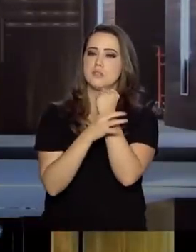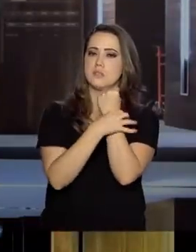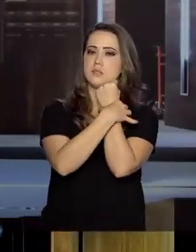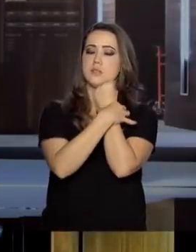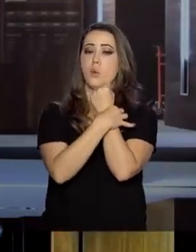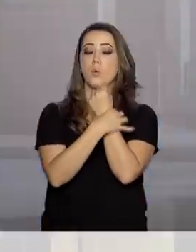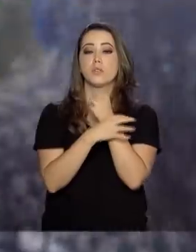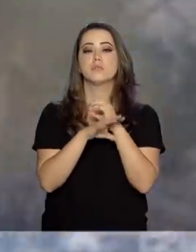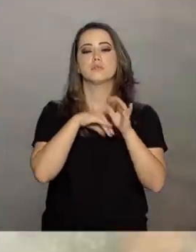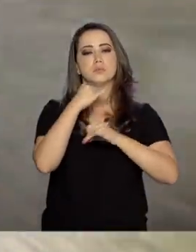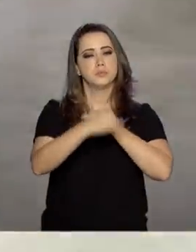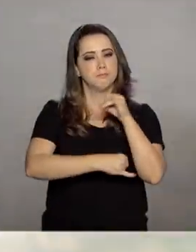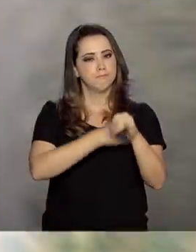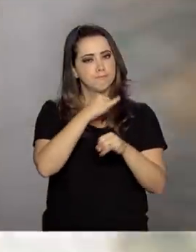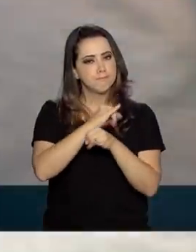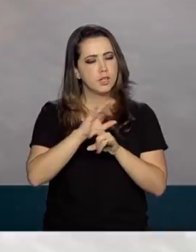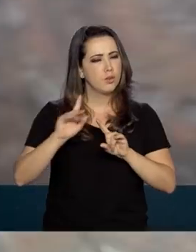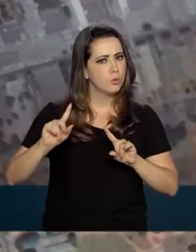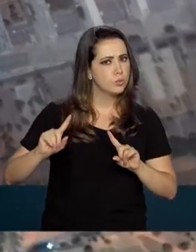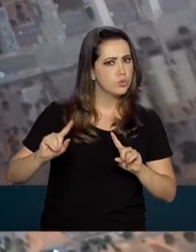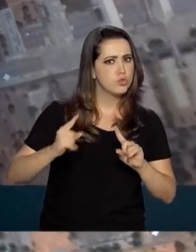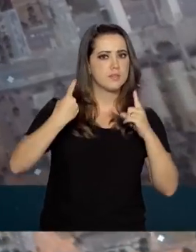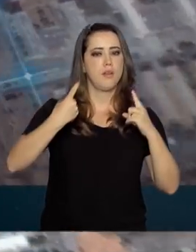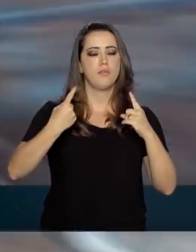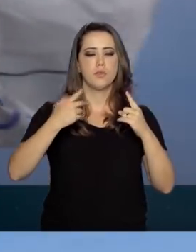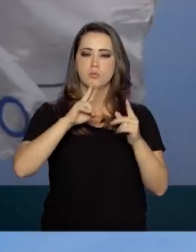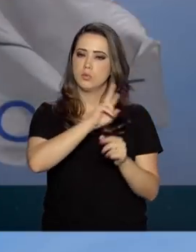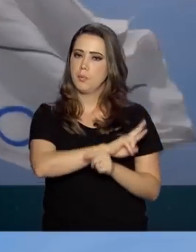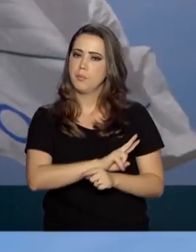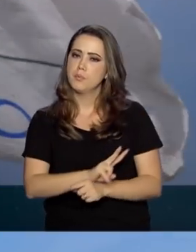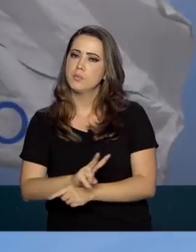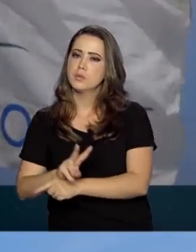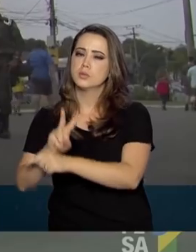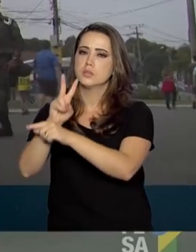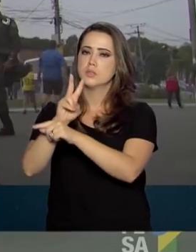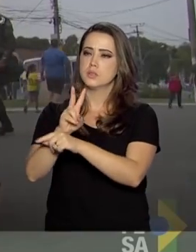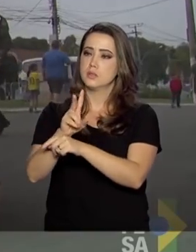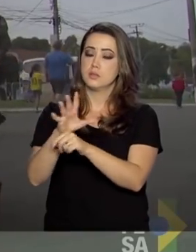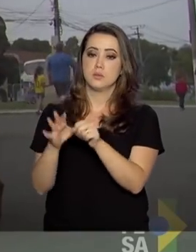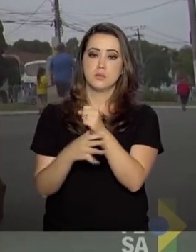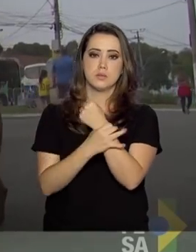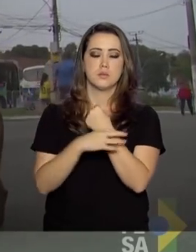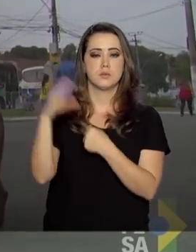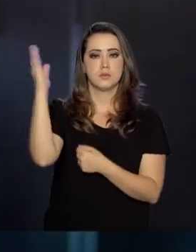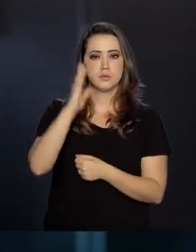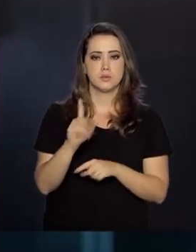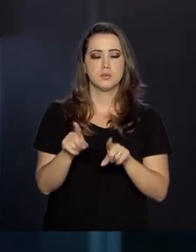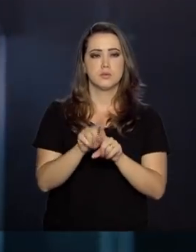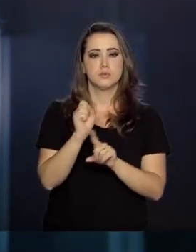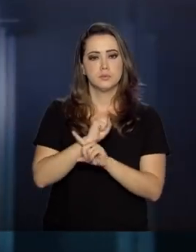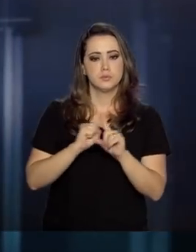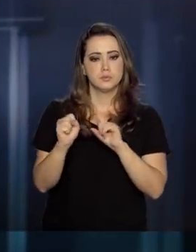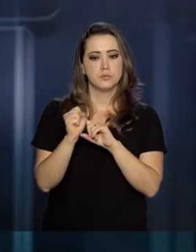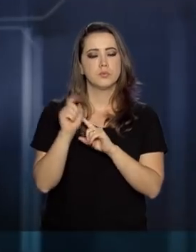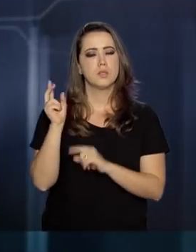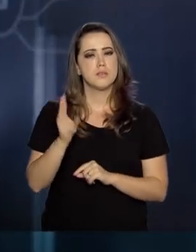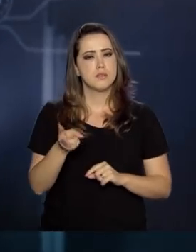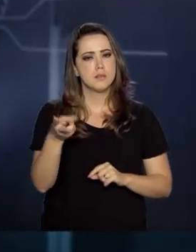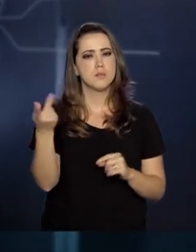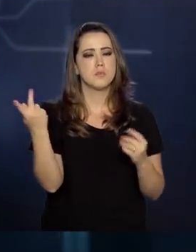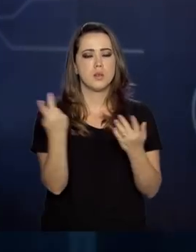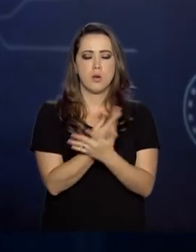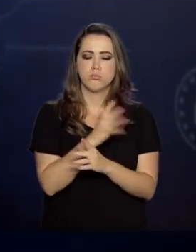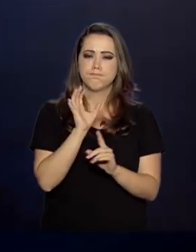cibernéticas têm sido desafios na proteção da segurança nacional e da sociedade. São frequentes os